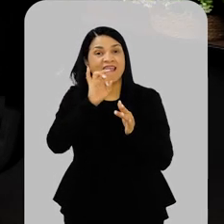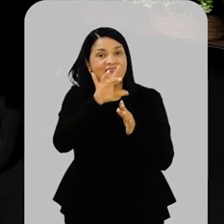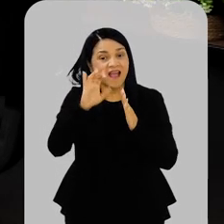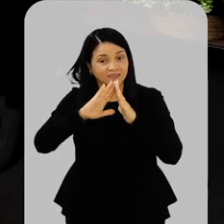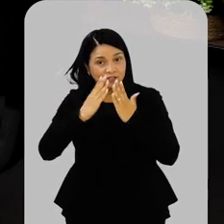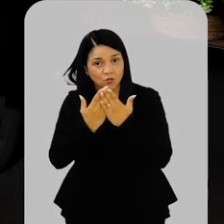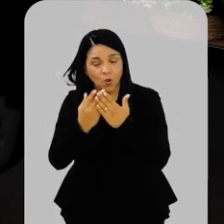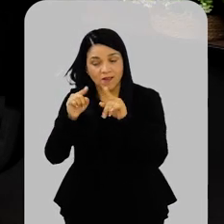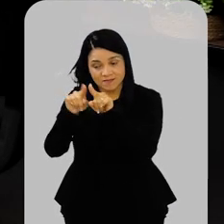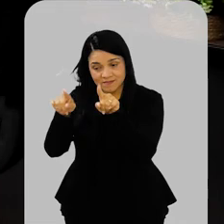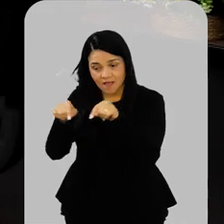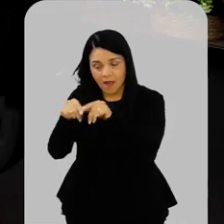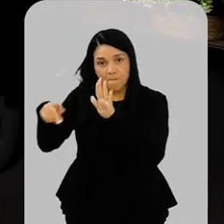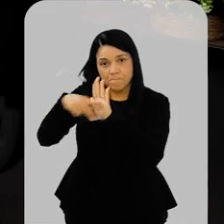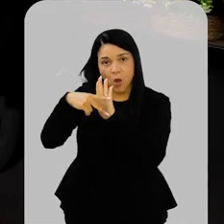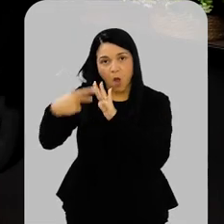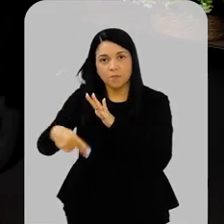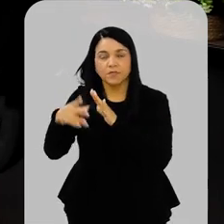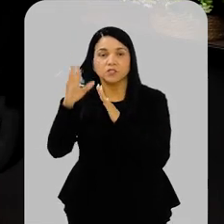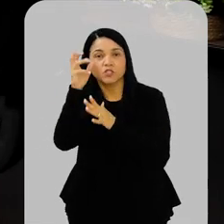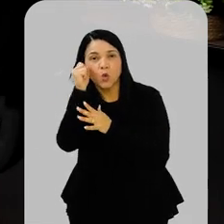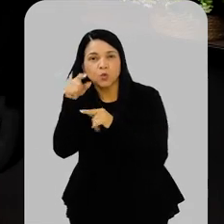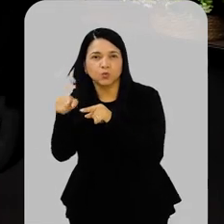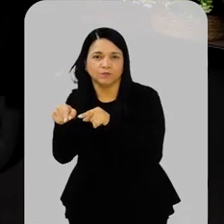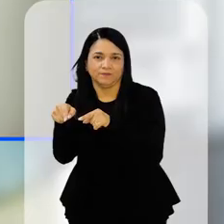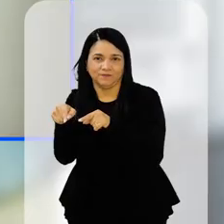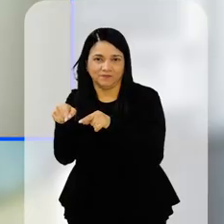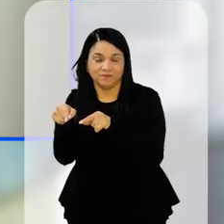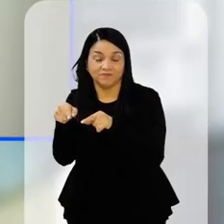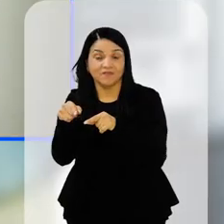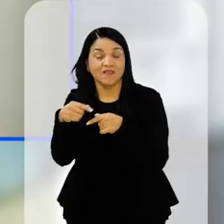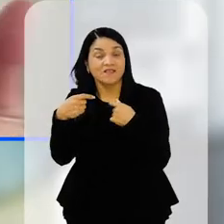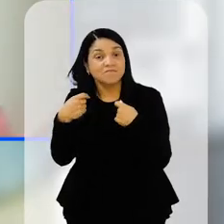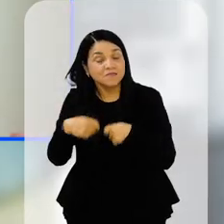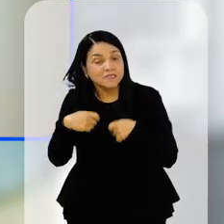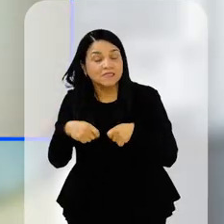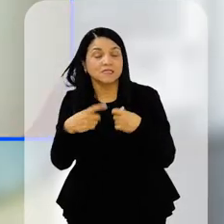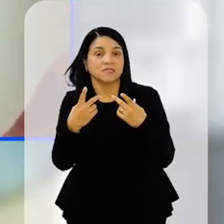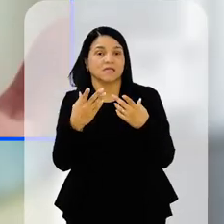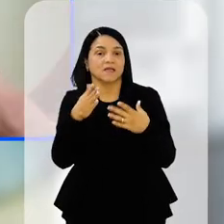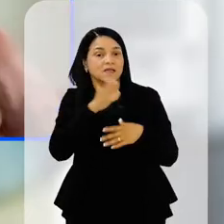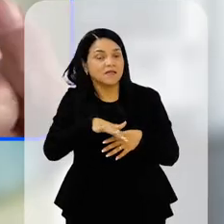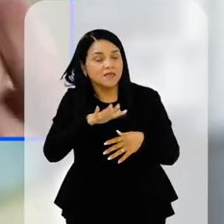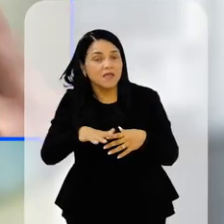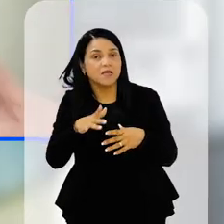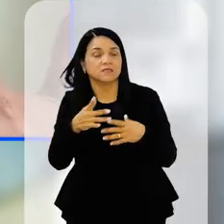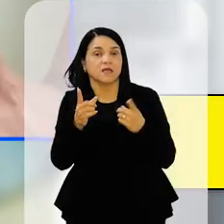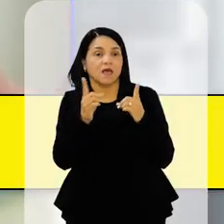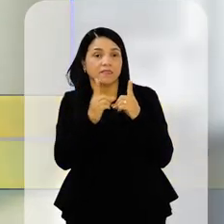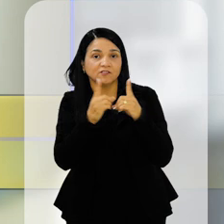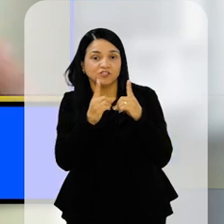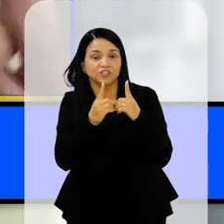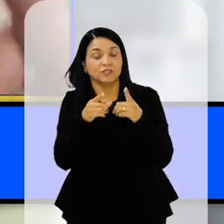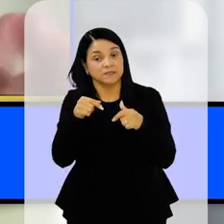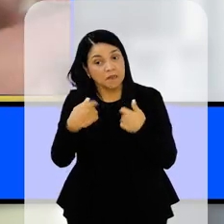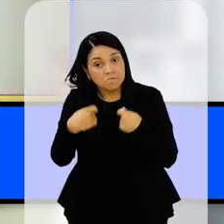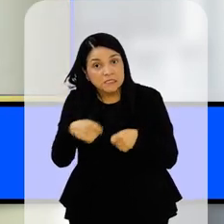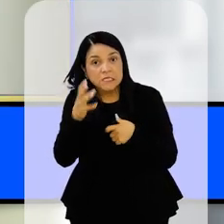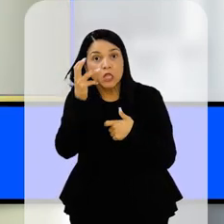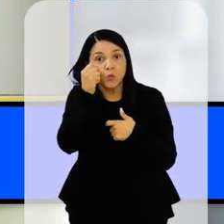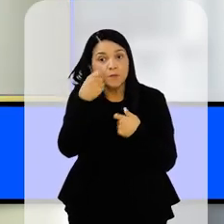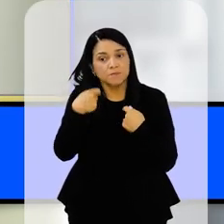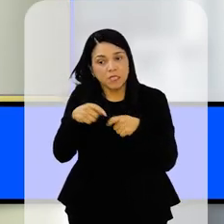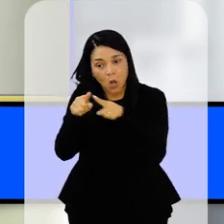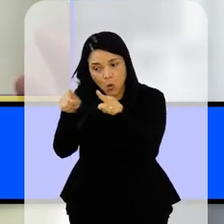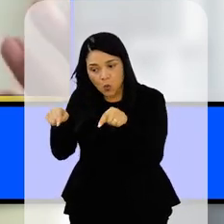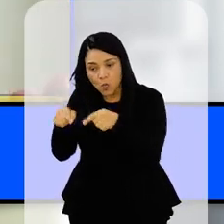sono, quando a criança tem necessidades, elas precisam ser atendidas, se a criança precisa dormir, ela tem que ter um lugar